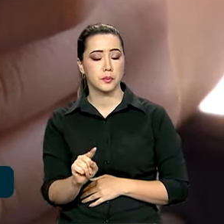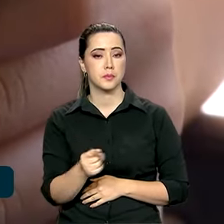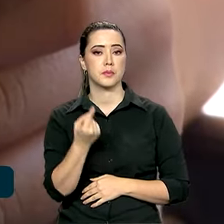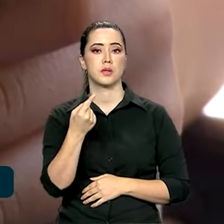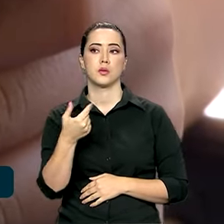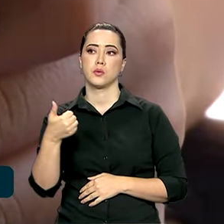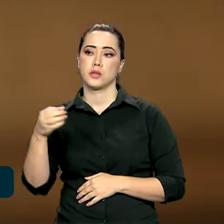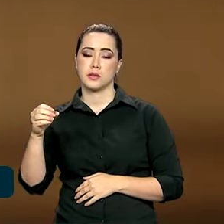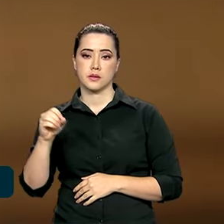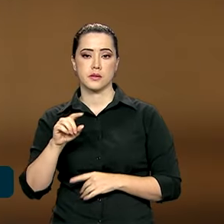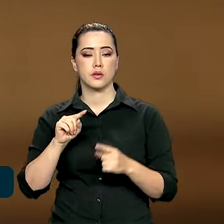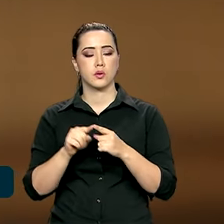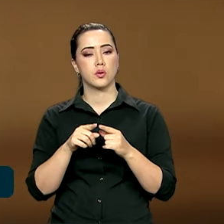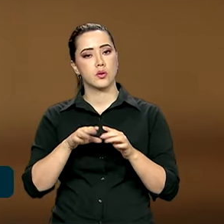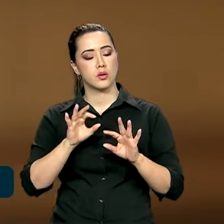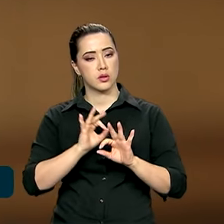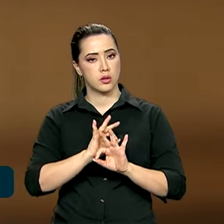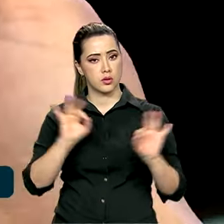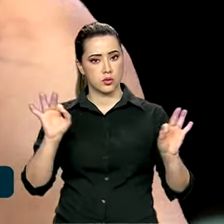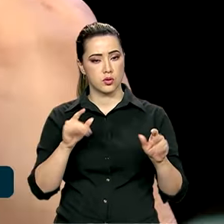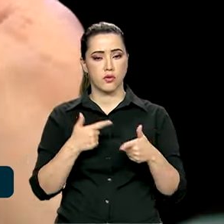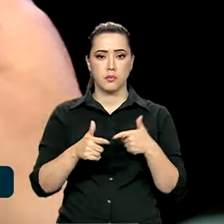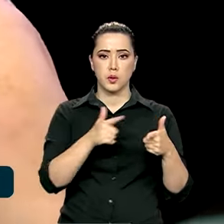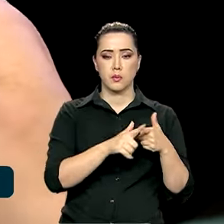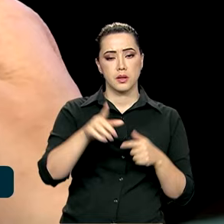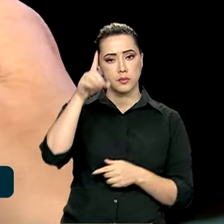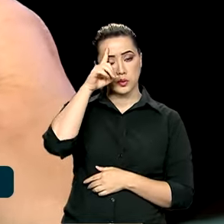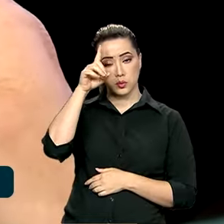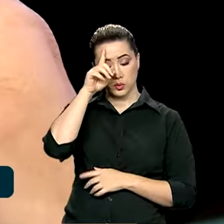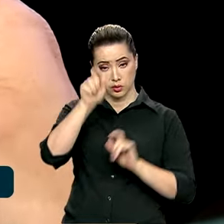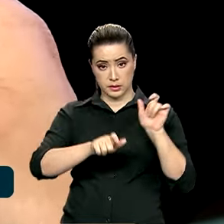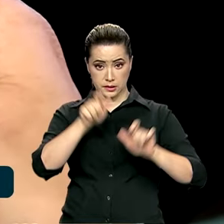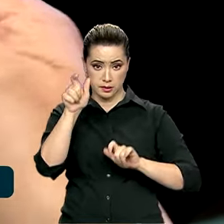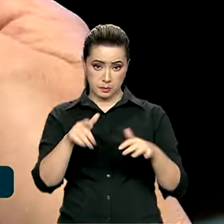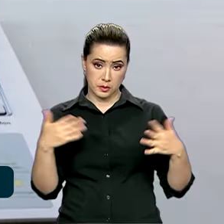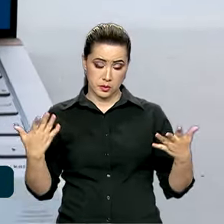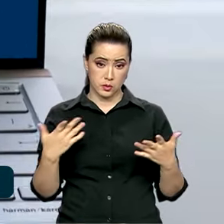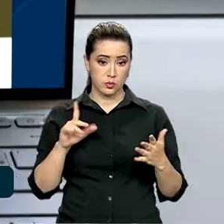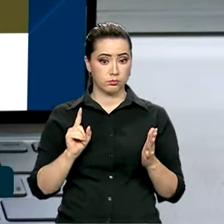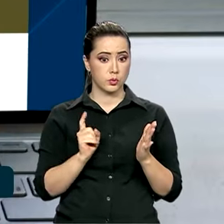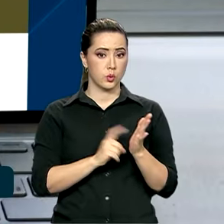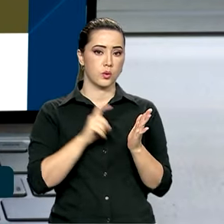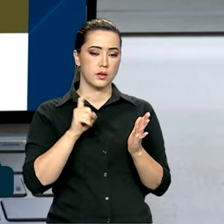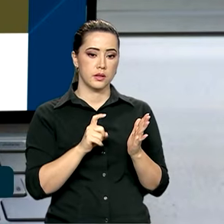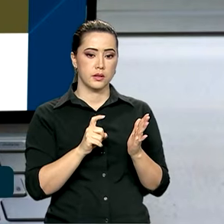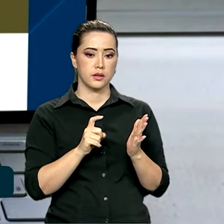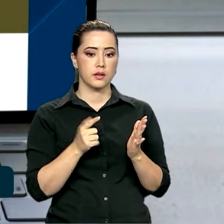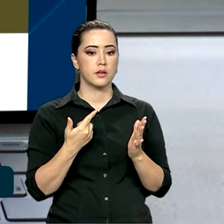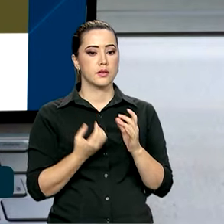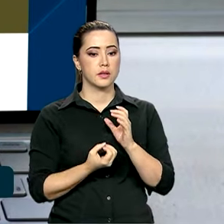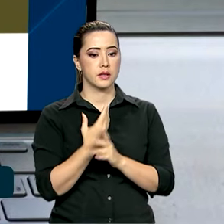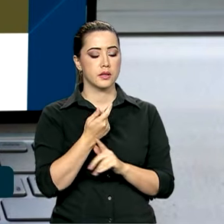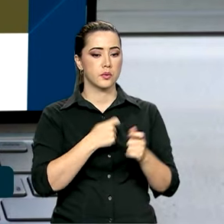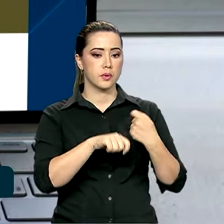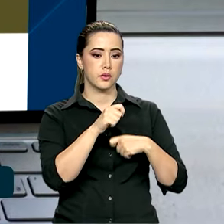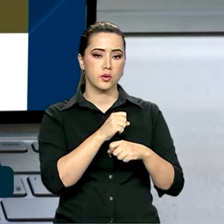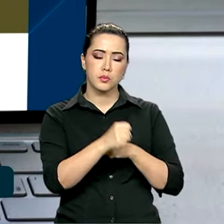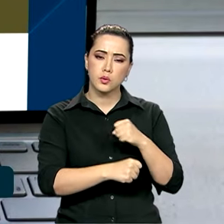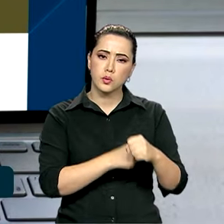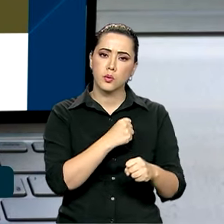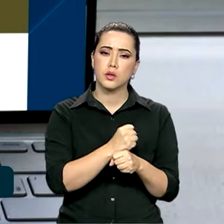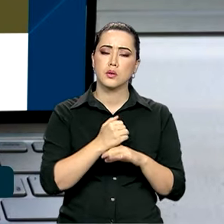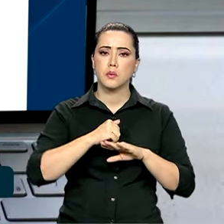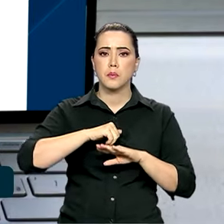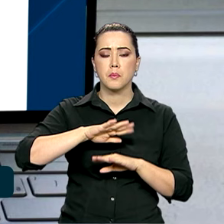que solucionam problemas do dia a dia do cidadão num clique e geram uma economia anual de